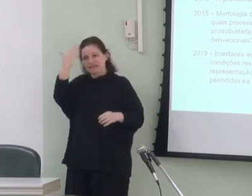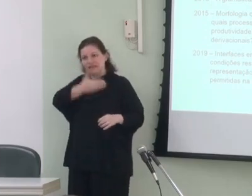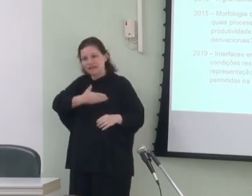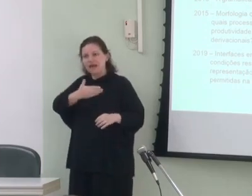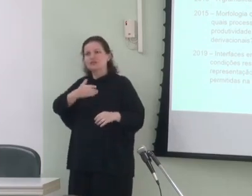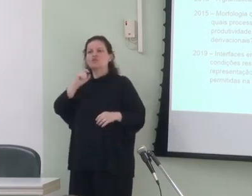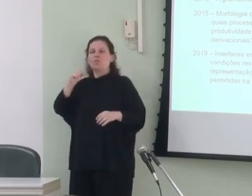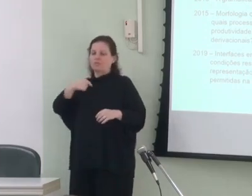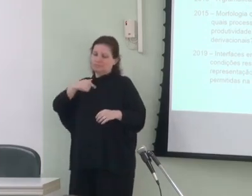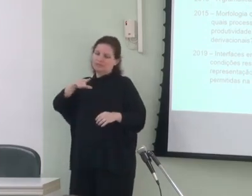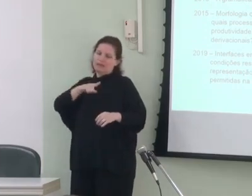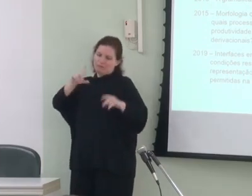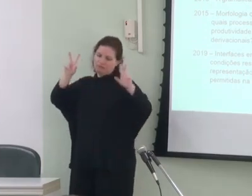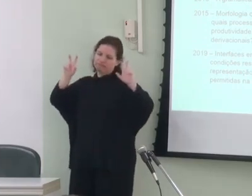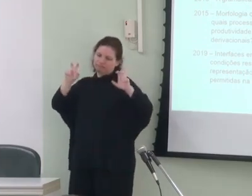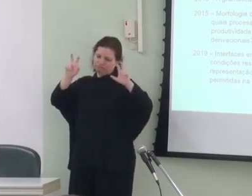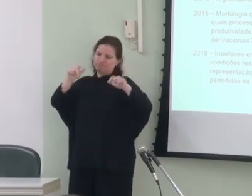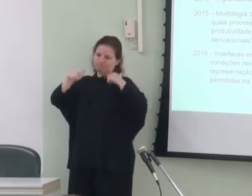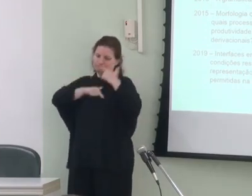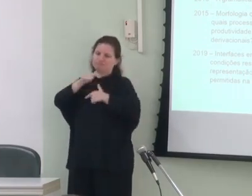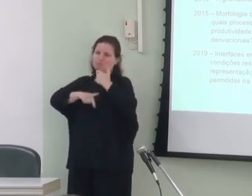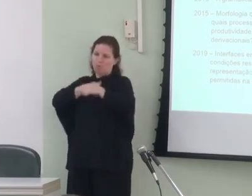o qual eu venho trabalhando há algum tempo.